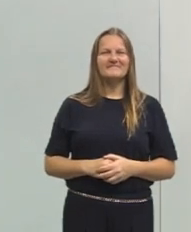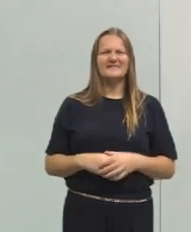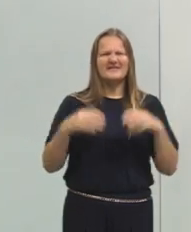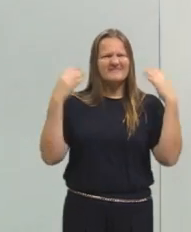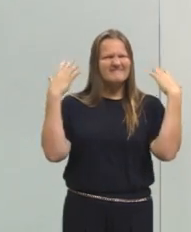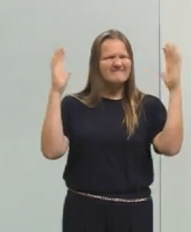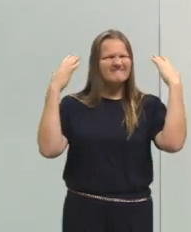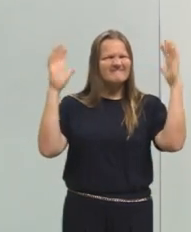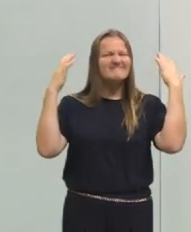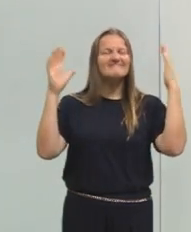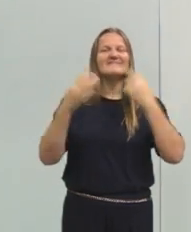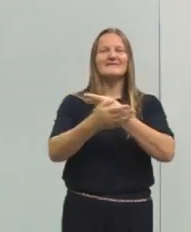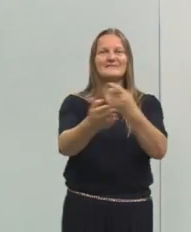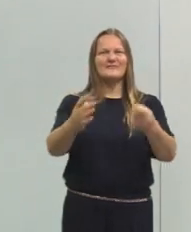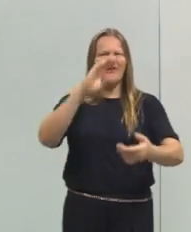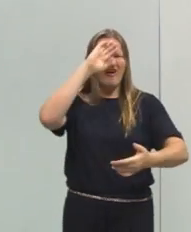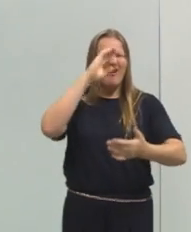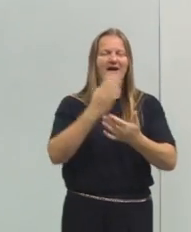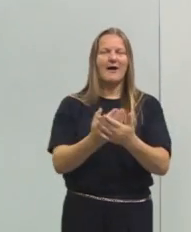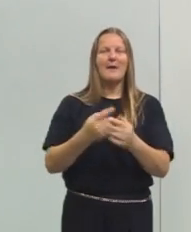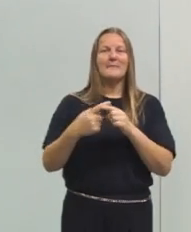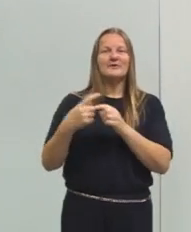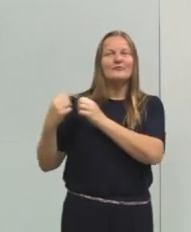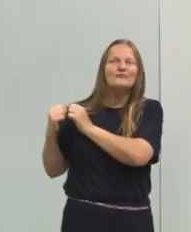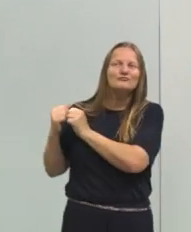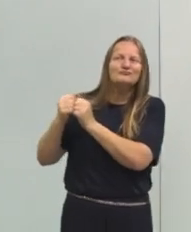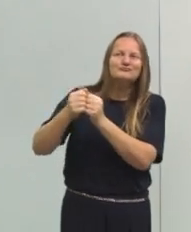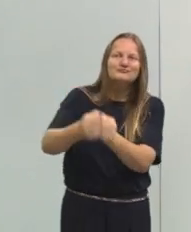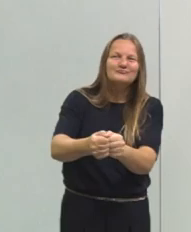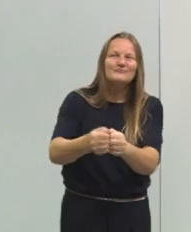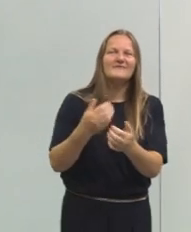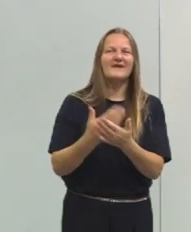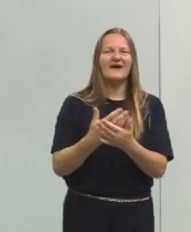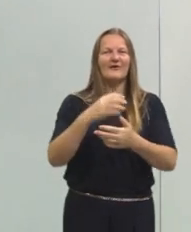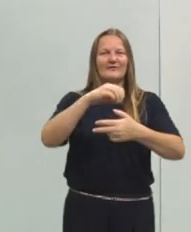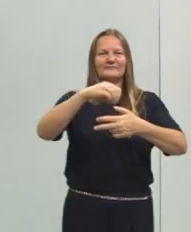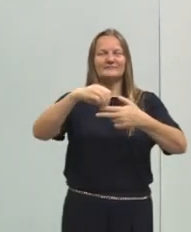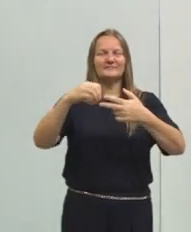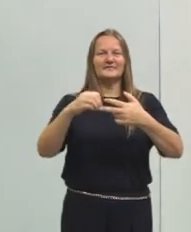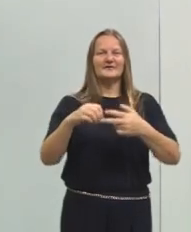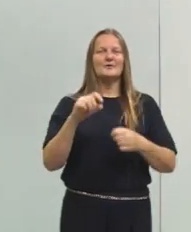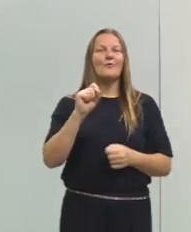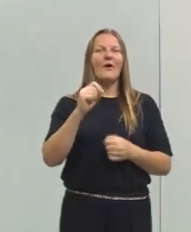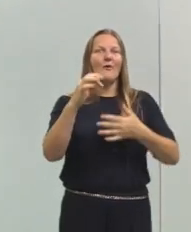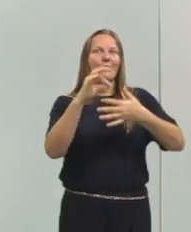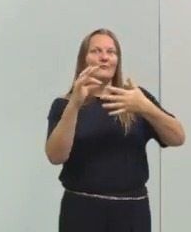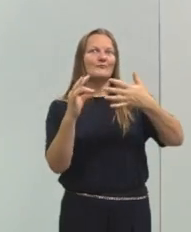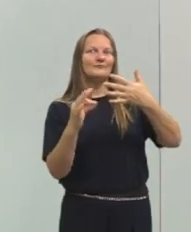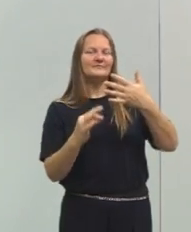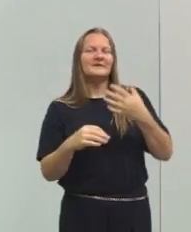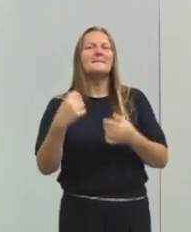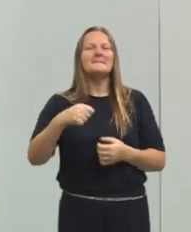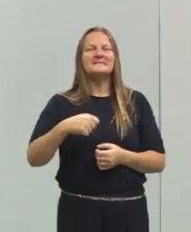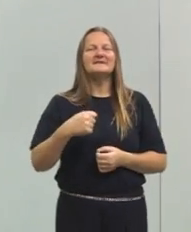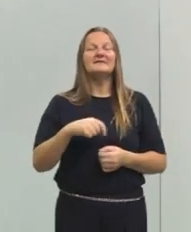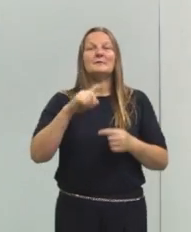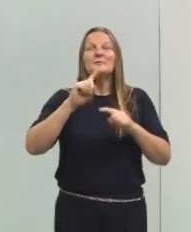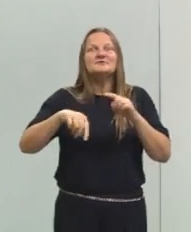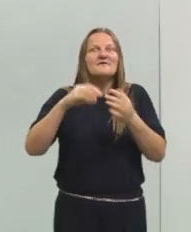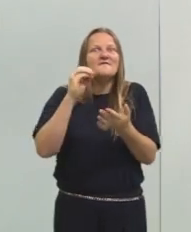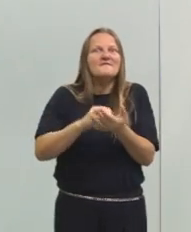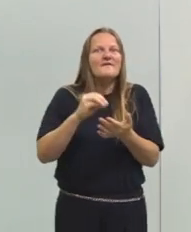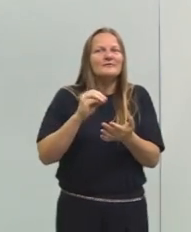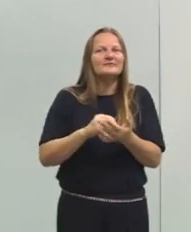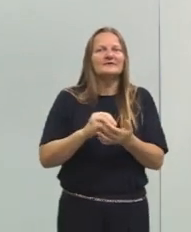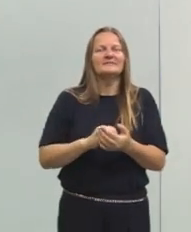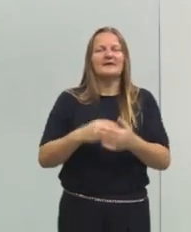confiança, porque tu acompanhou as aulas do pré-ENEM e sabia quais eram esses itens que precisavam, que não podiam faltar para